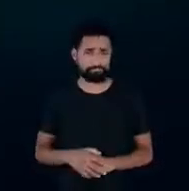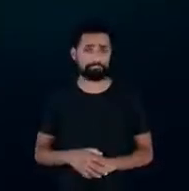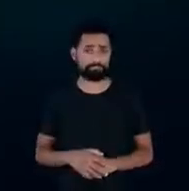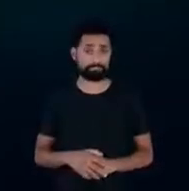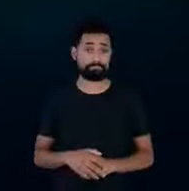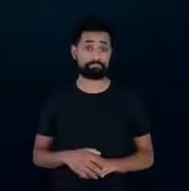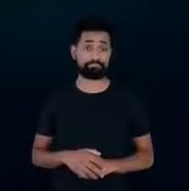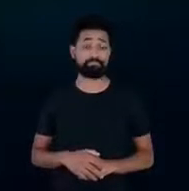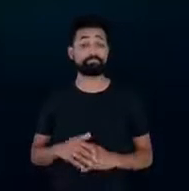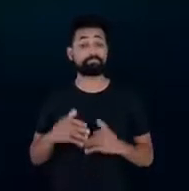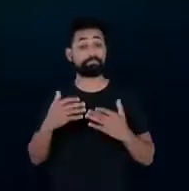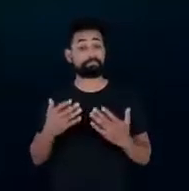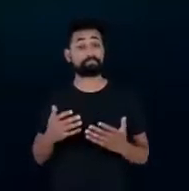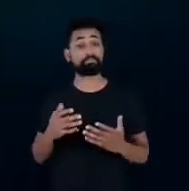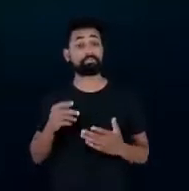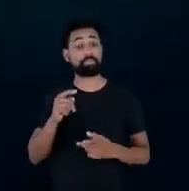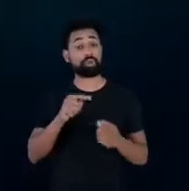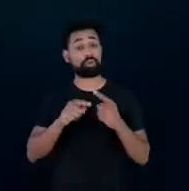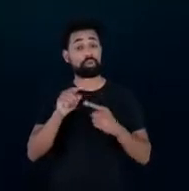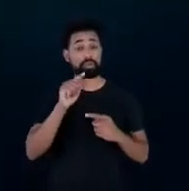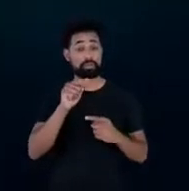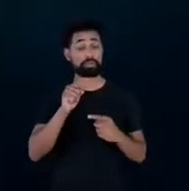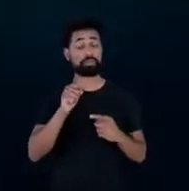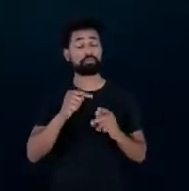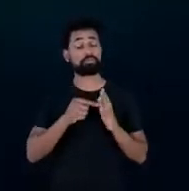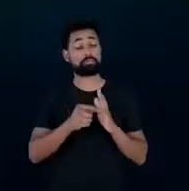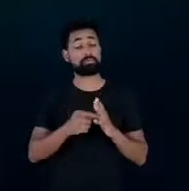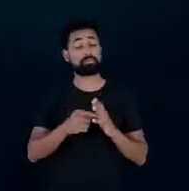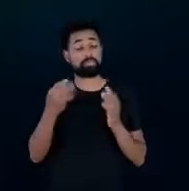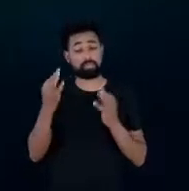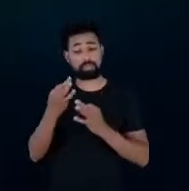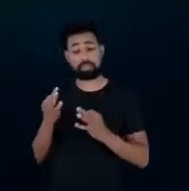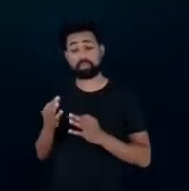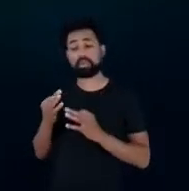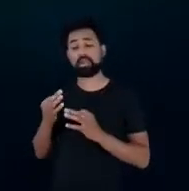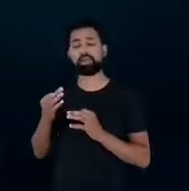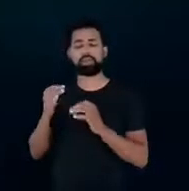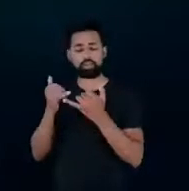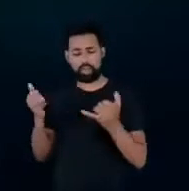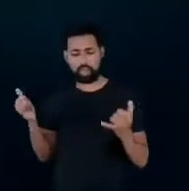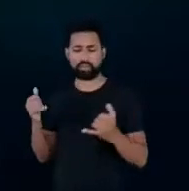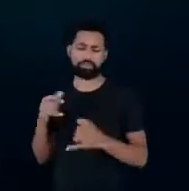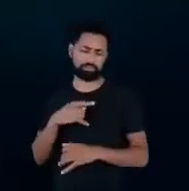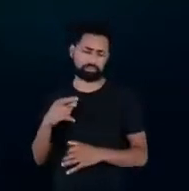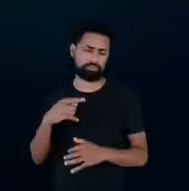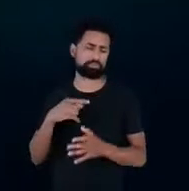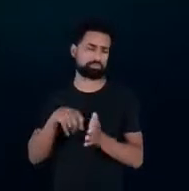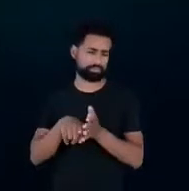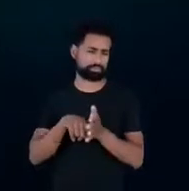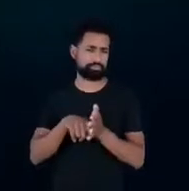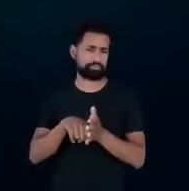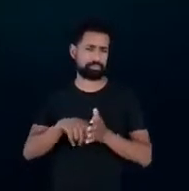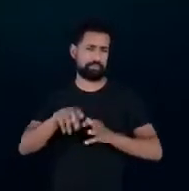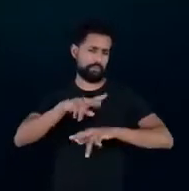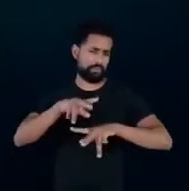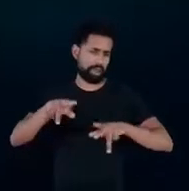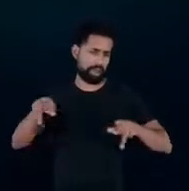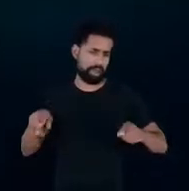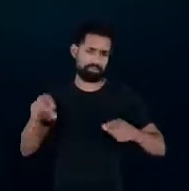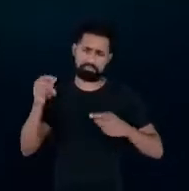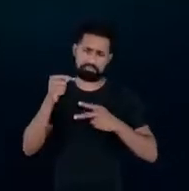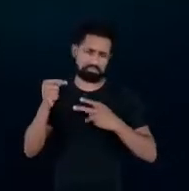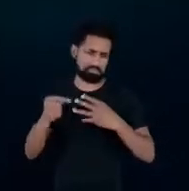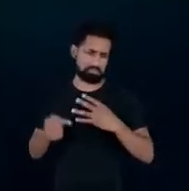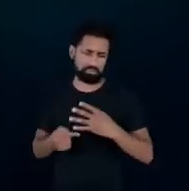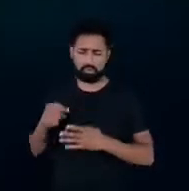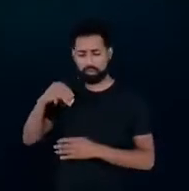a inovação em eficiência energética ela tem sido feita e há uma série de indicações o Marcel citou